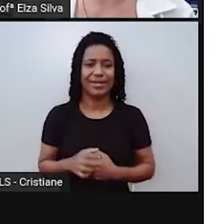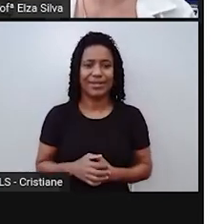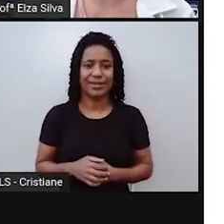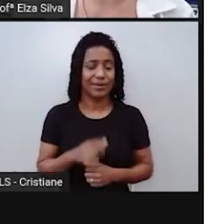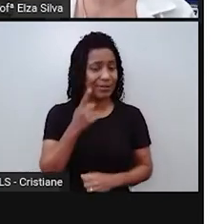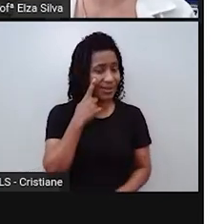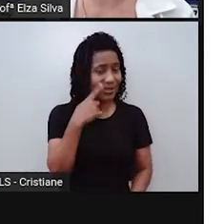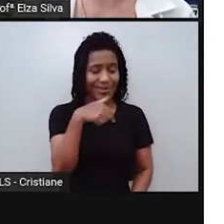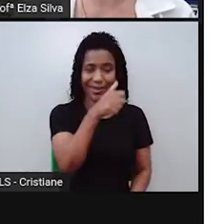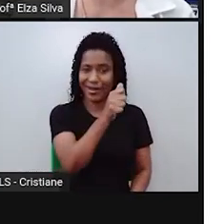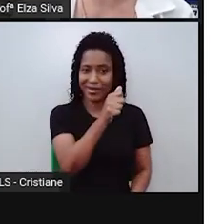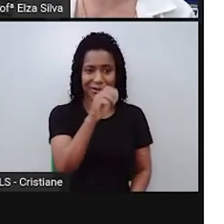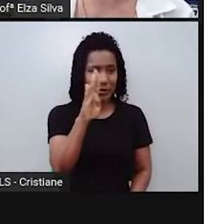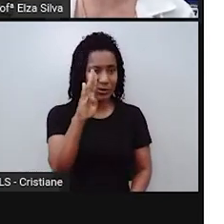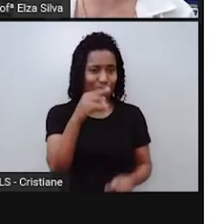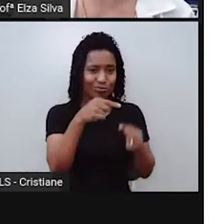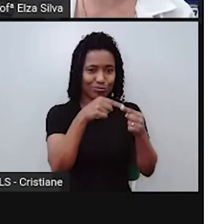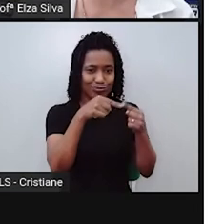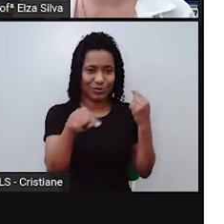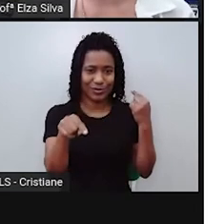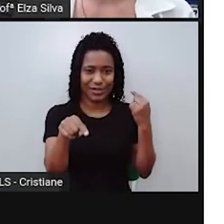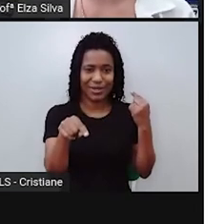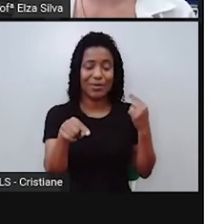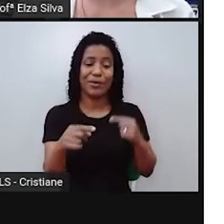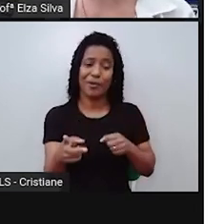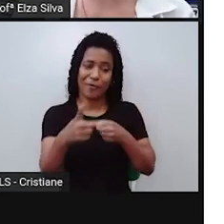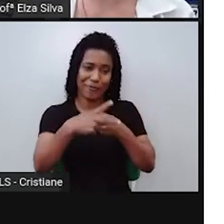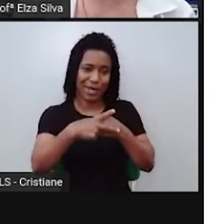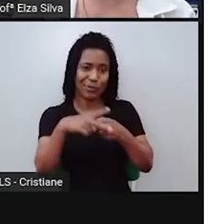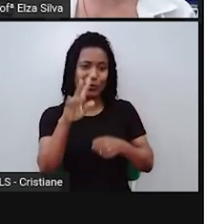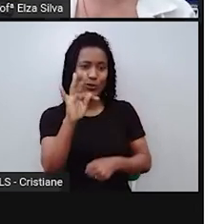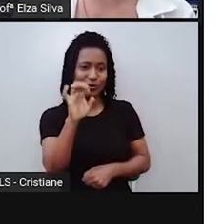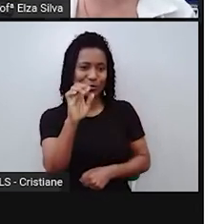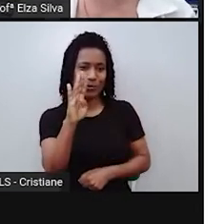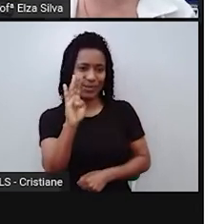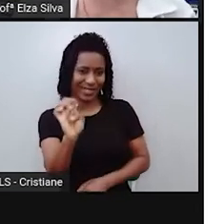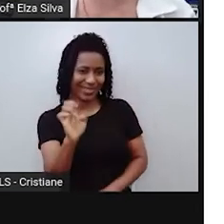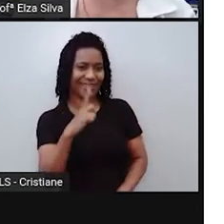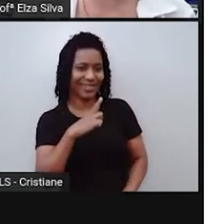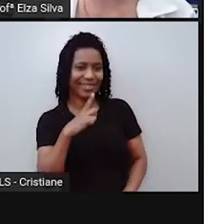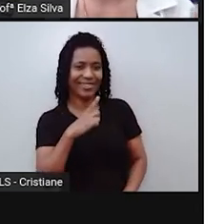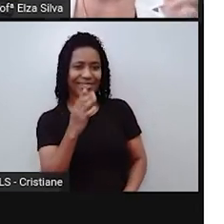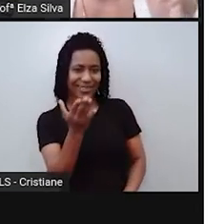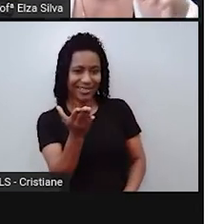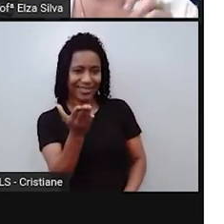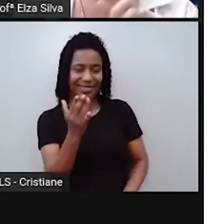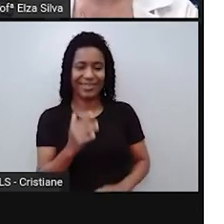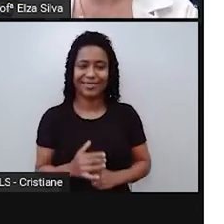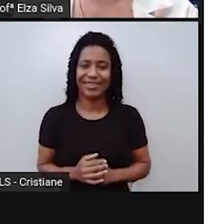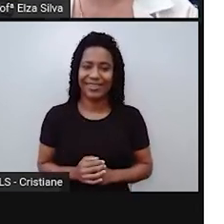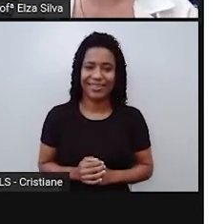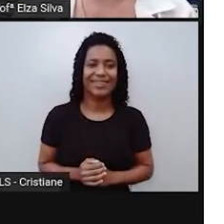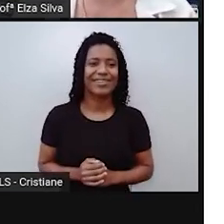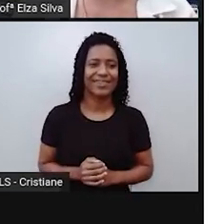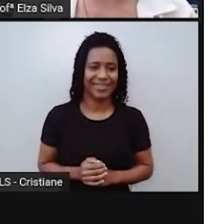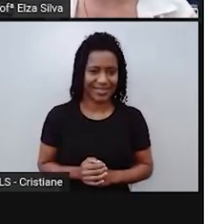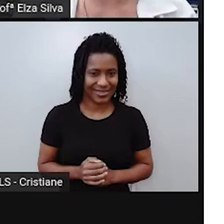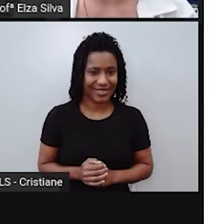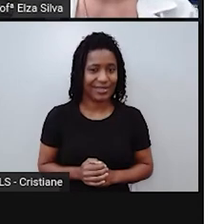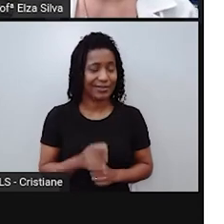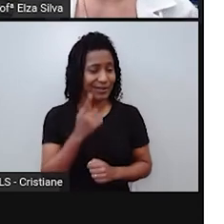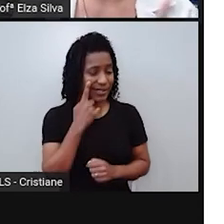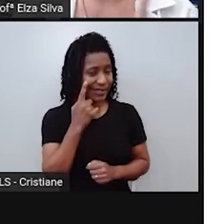utilizar nem a A, nem a B, porque já tem o verbo to be. E o verbo to be já consta no exemplo da forma